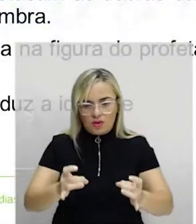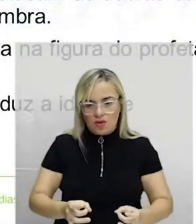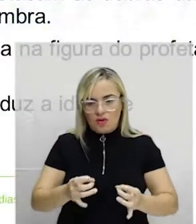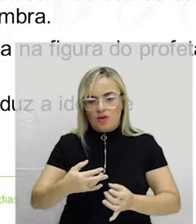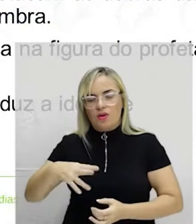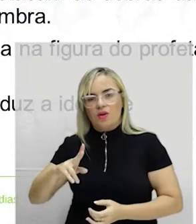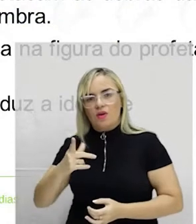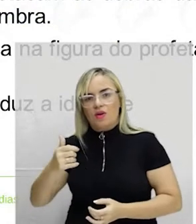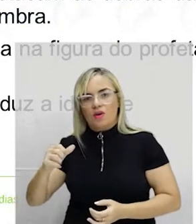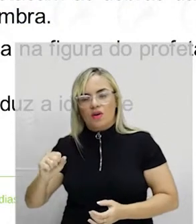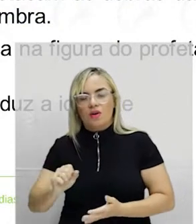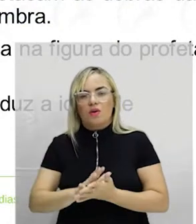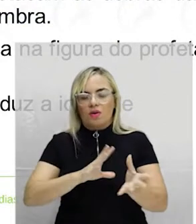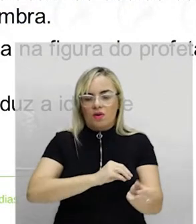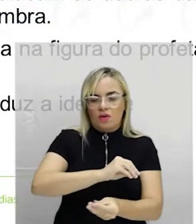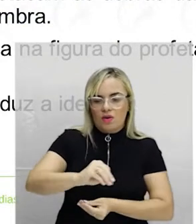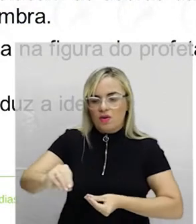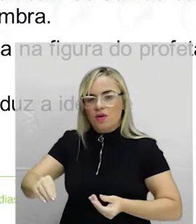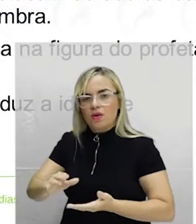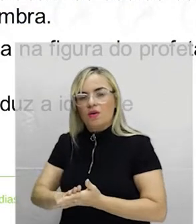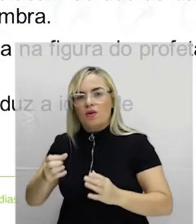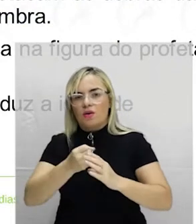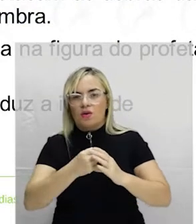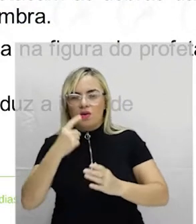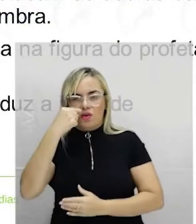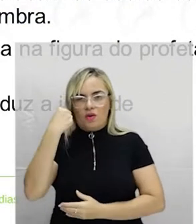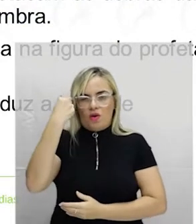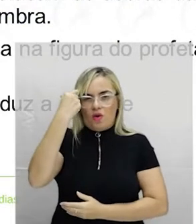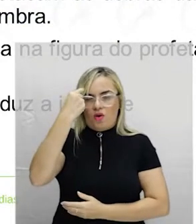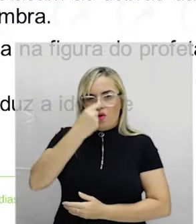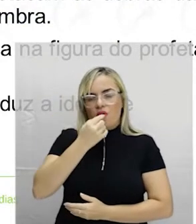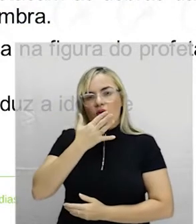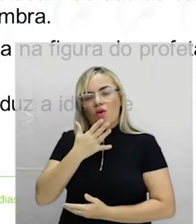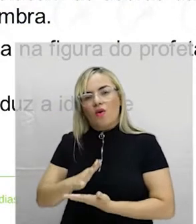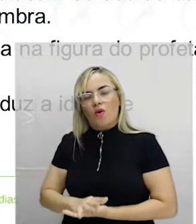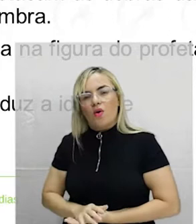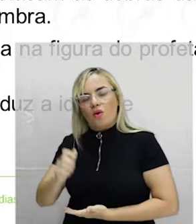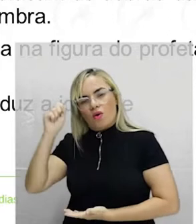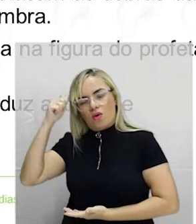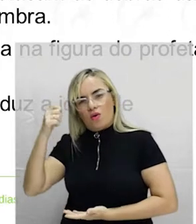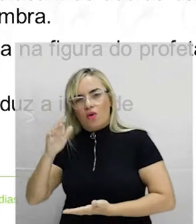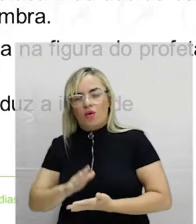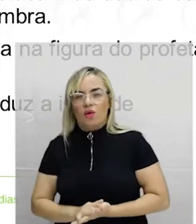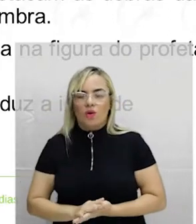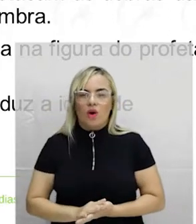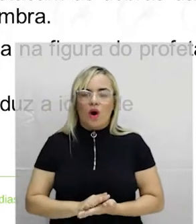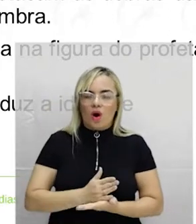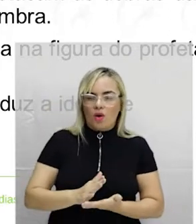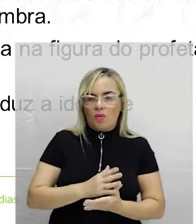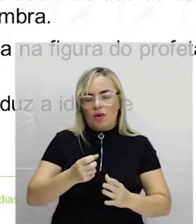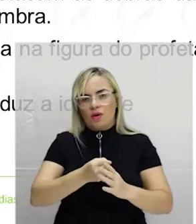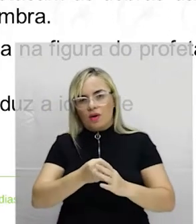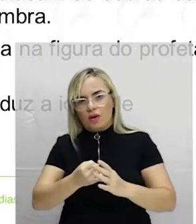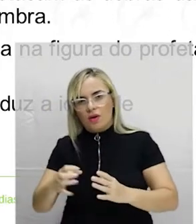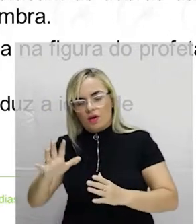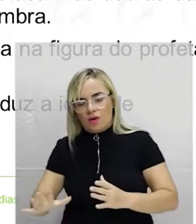há uma mestiçagem nas características. São olhos meio negros com traços europeus. Ele já vai quebrando os paradigmas. E